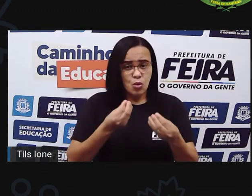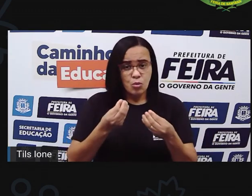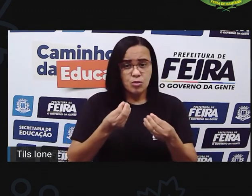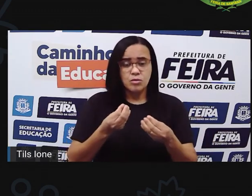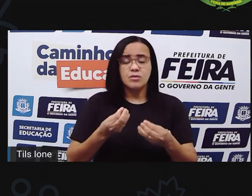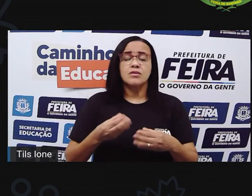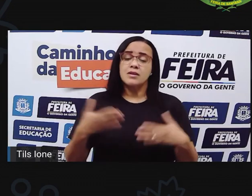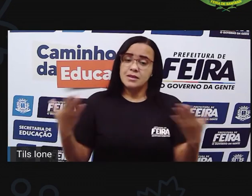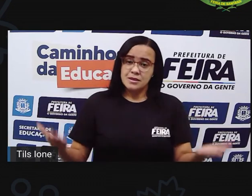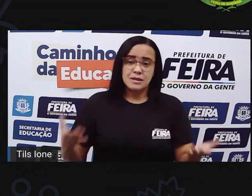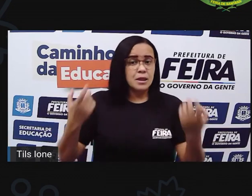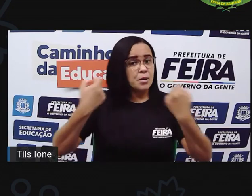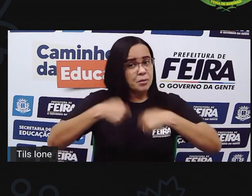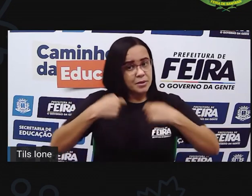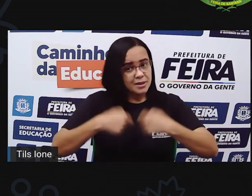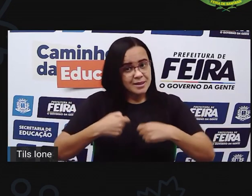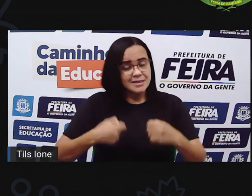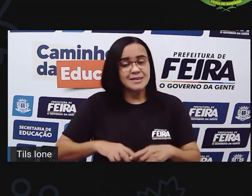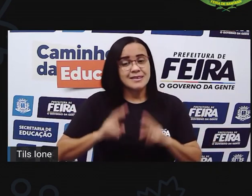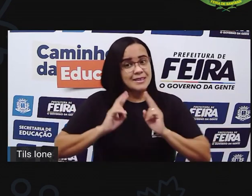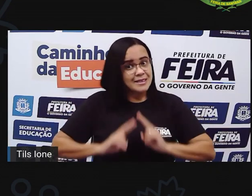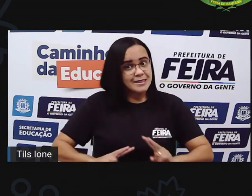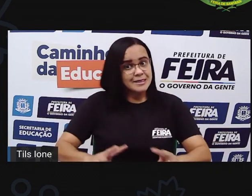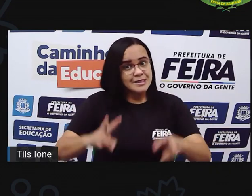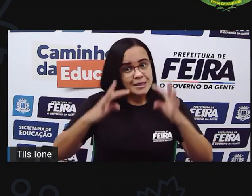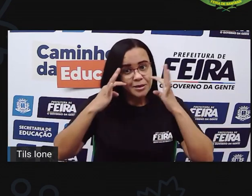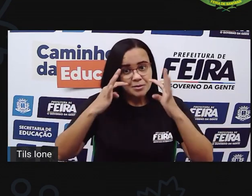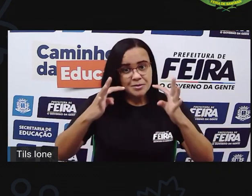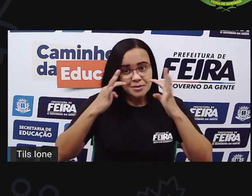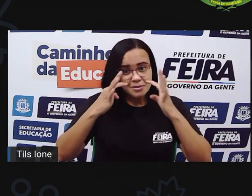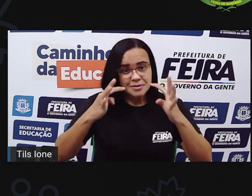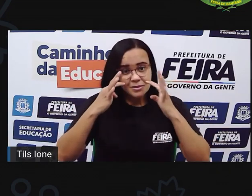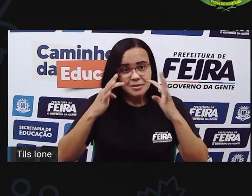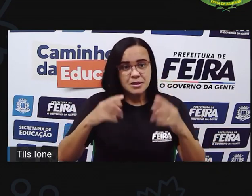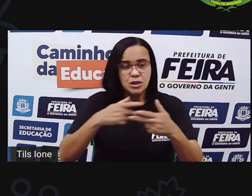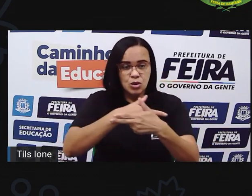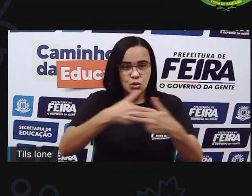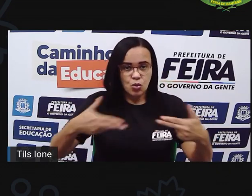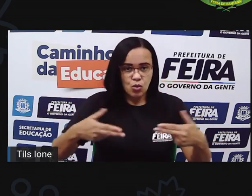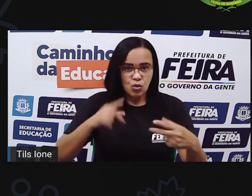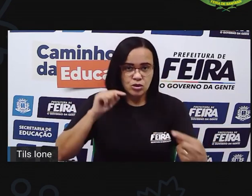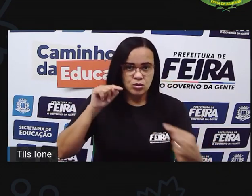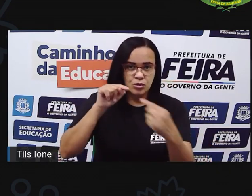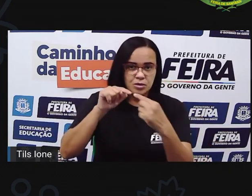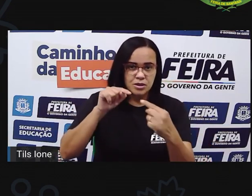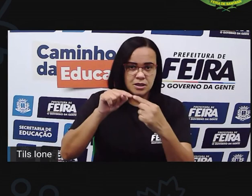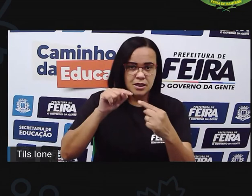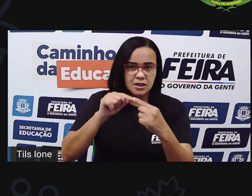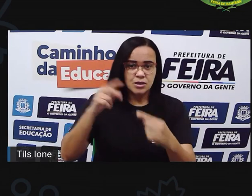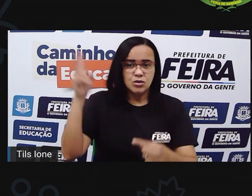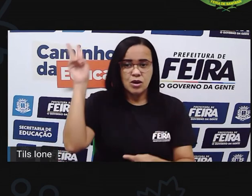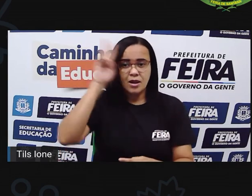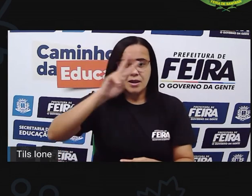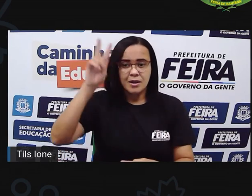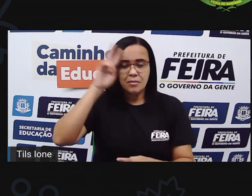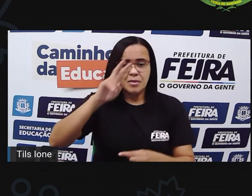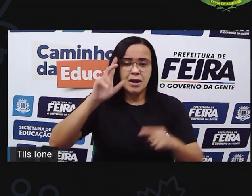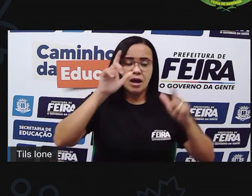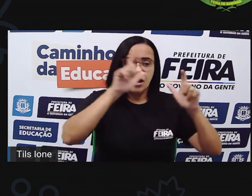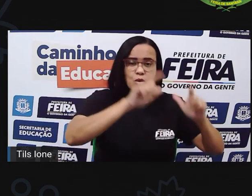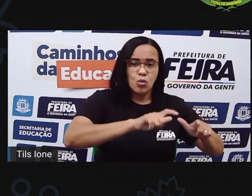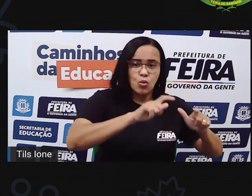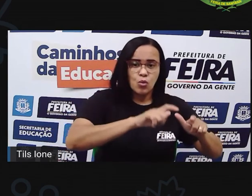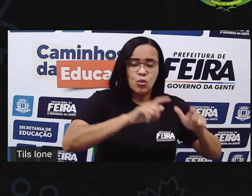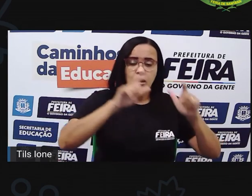observa um objeto com relação a outro. Tá certo? Então, lembre-se sempre disso pra se localizar aí. Vão brincando. Tem